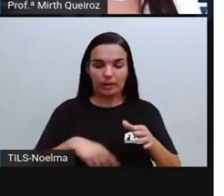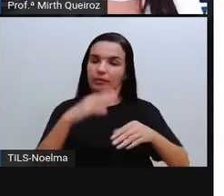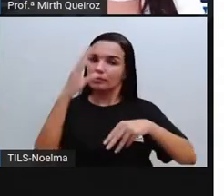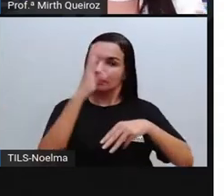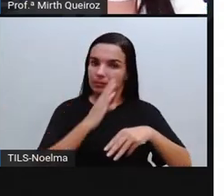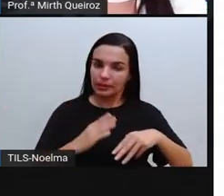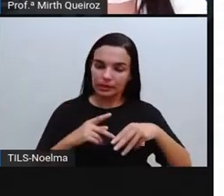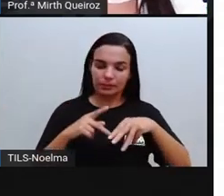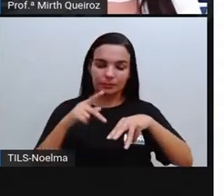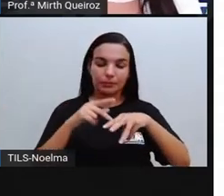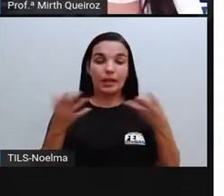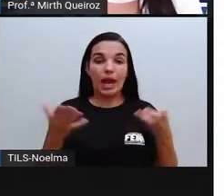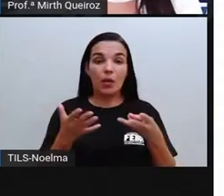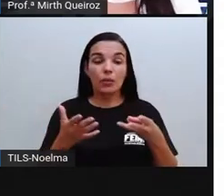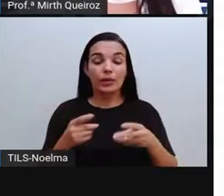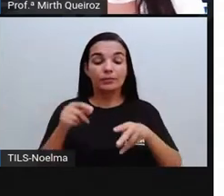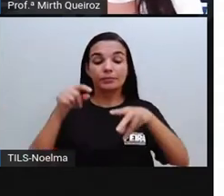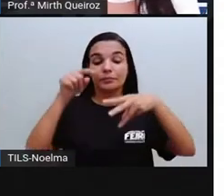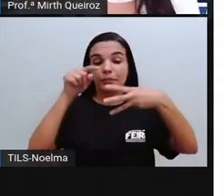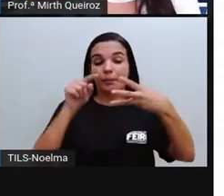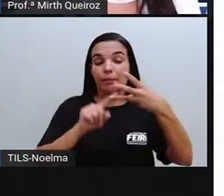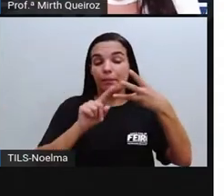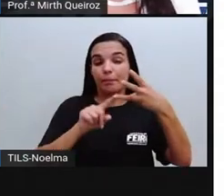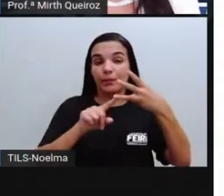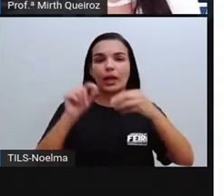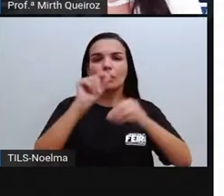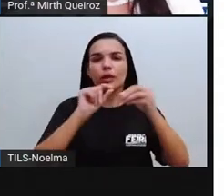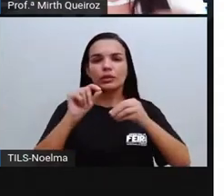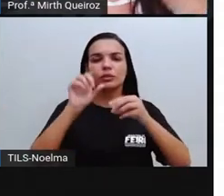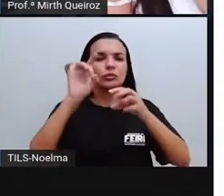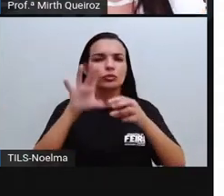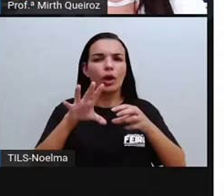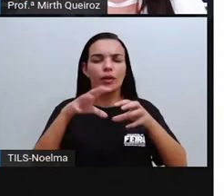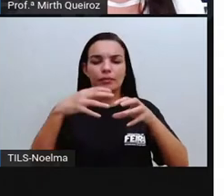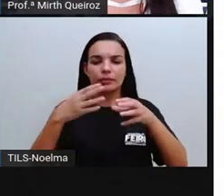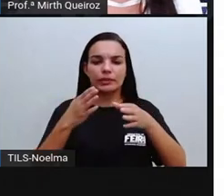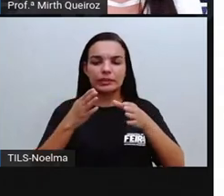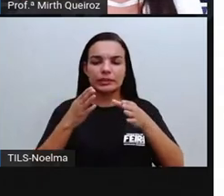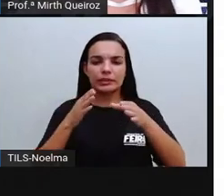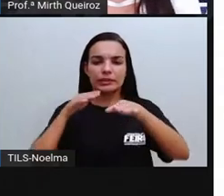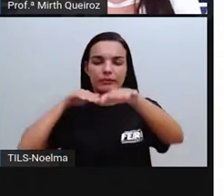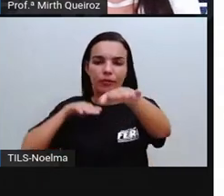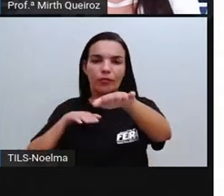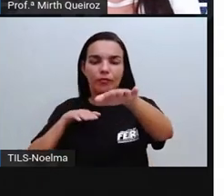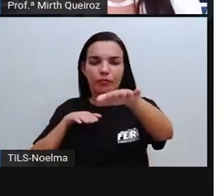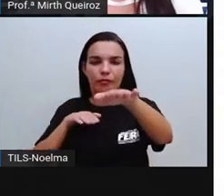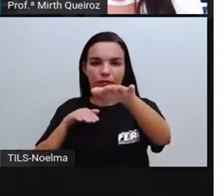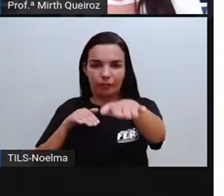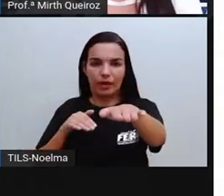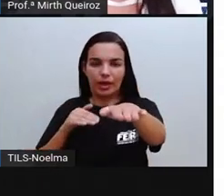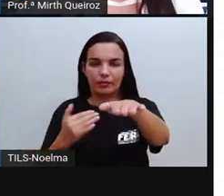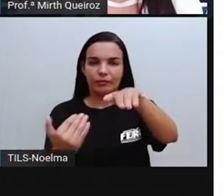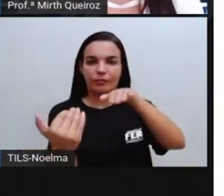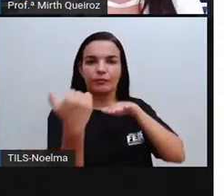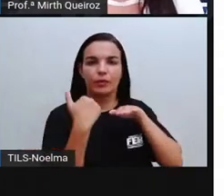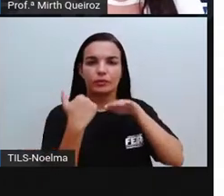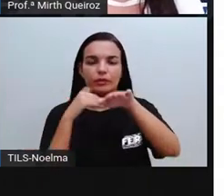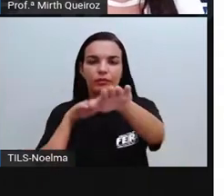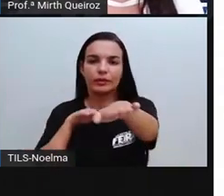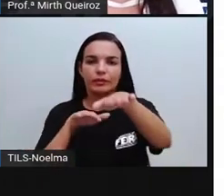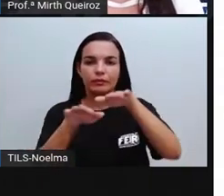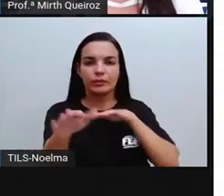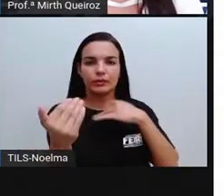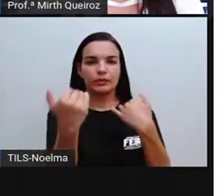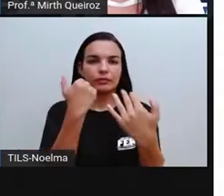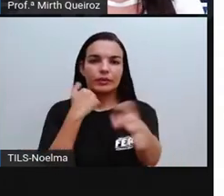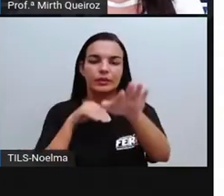movimento de saída e de entrada que pode ser de um país, pode ser de um estado, de uma região ou até mesmo em